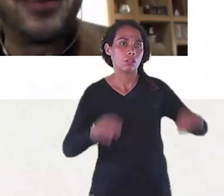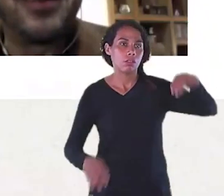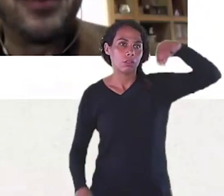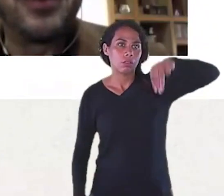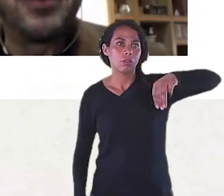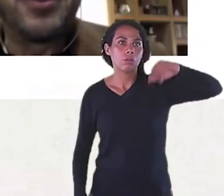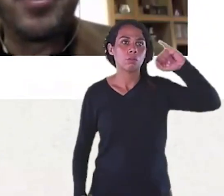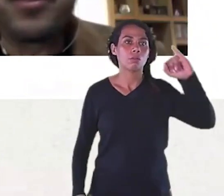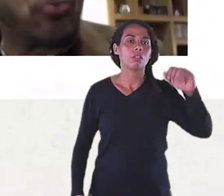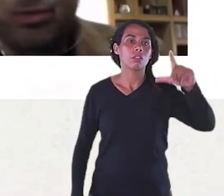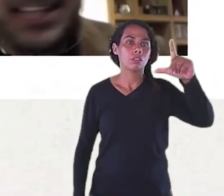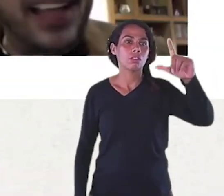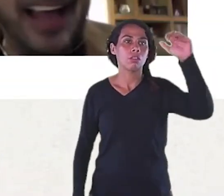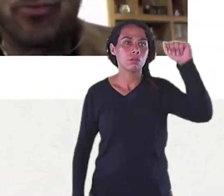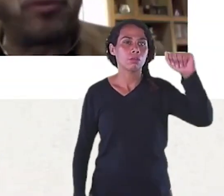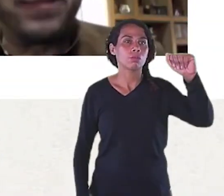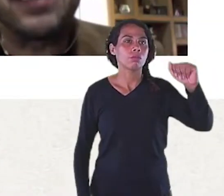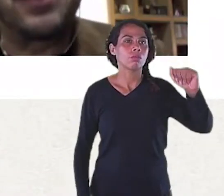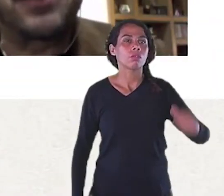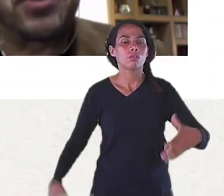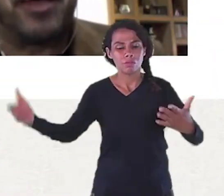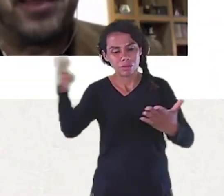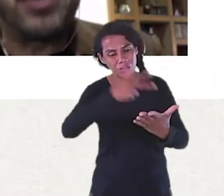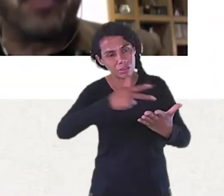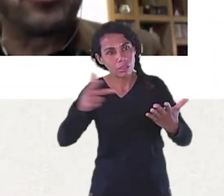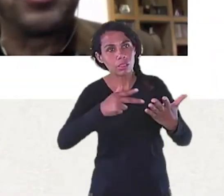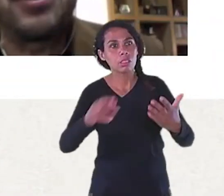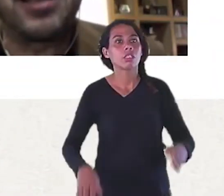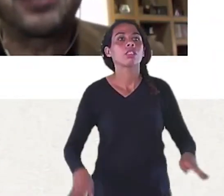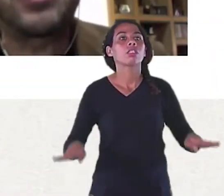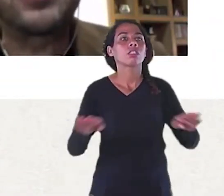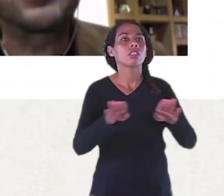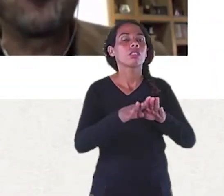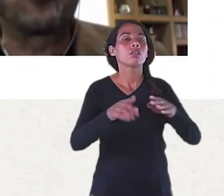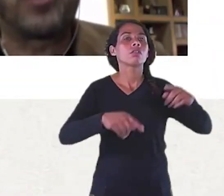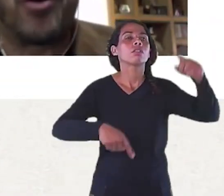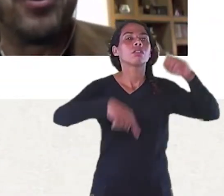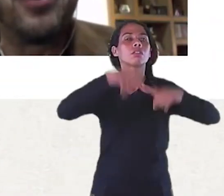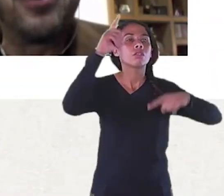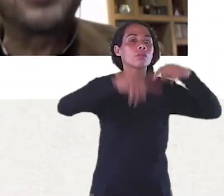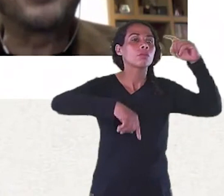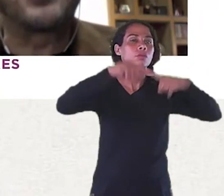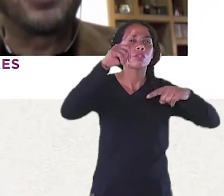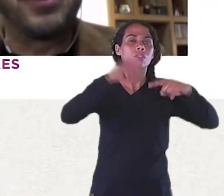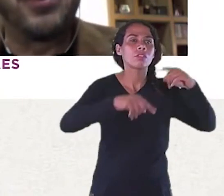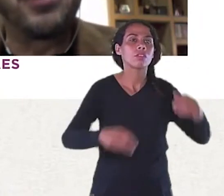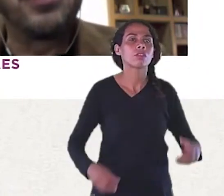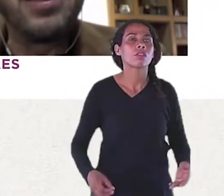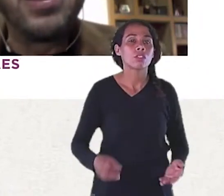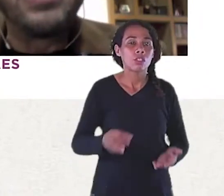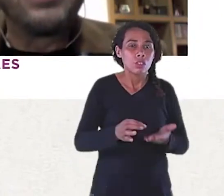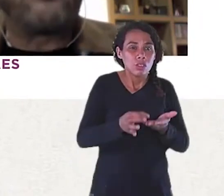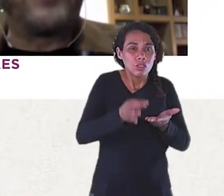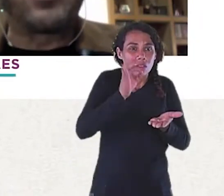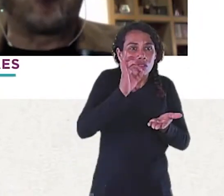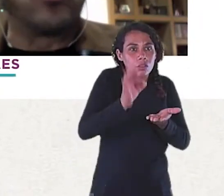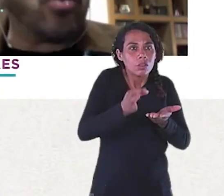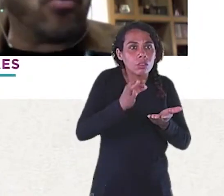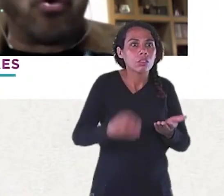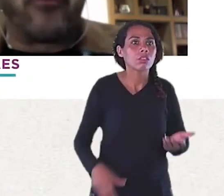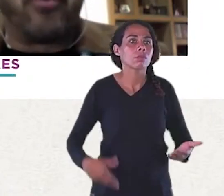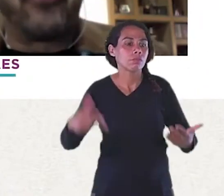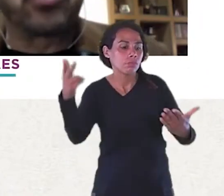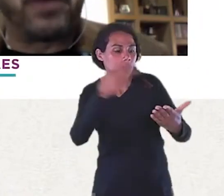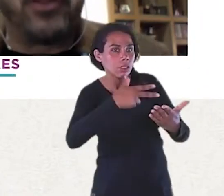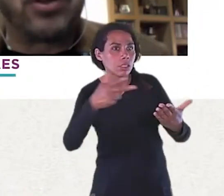xícara Tudo desenhada Tudo pensado esteticamente É o que eu te disse Essa tradição cultural Estética italiana Na feira